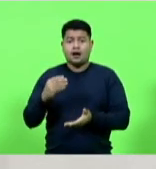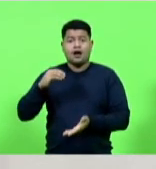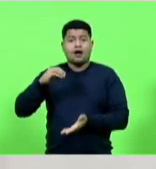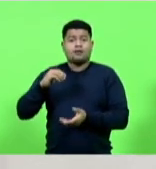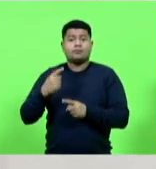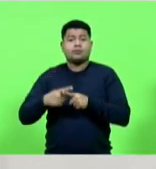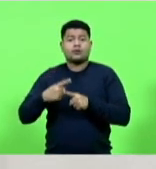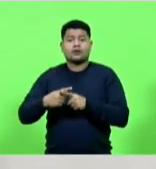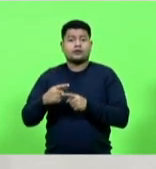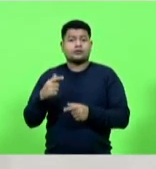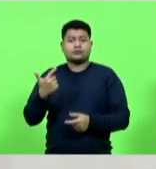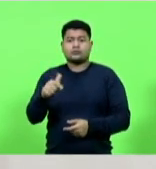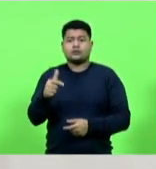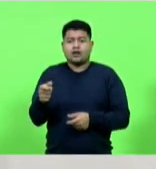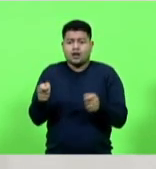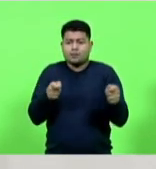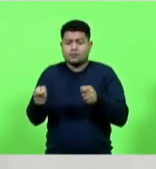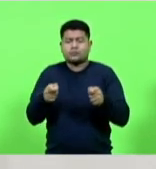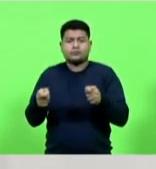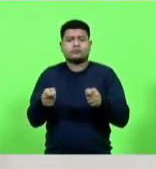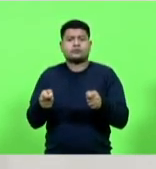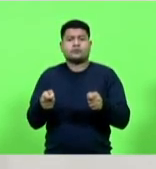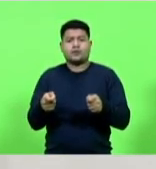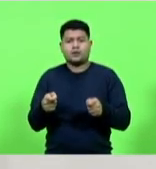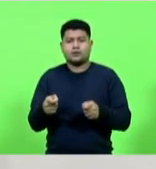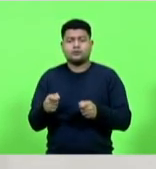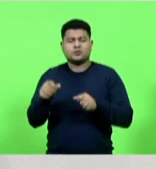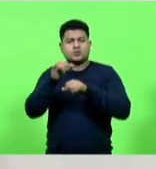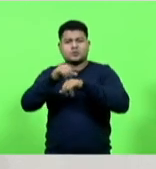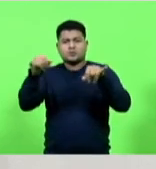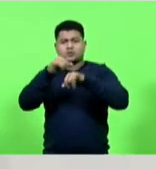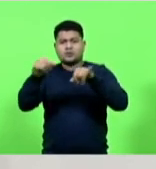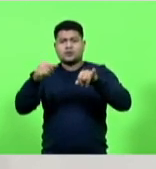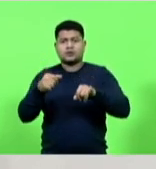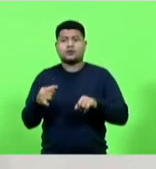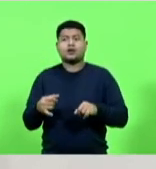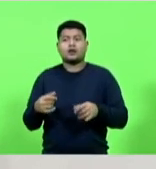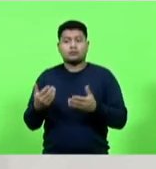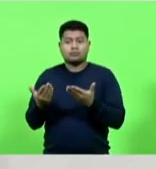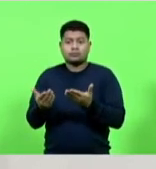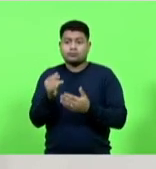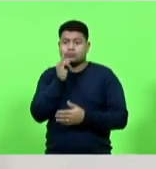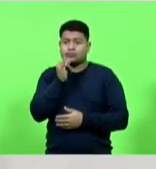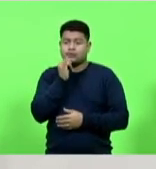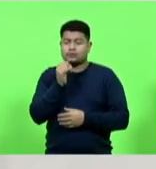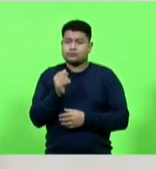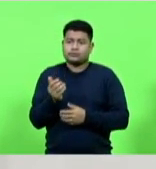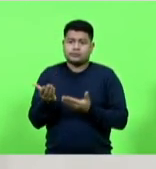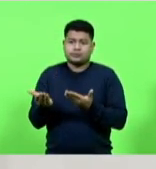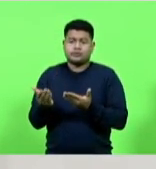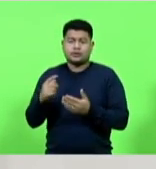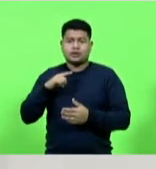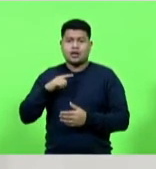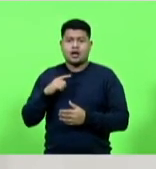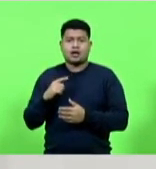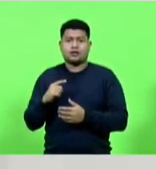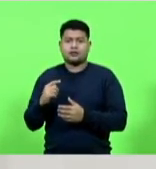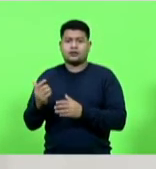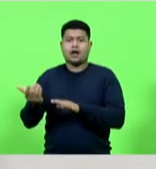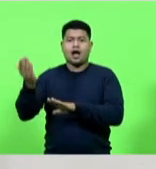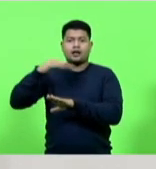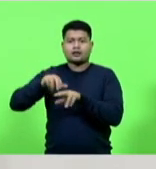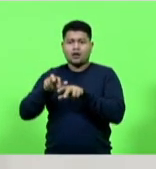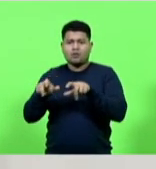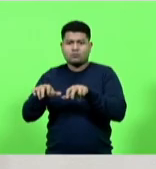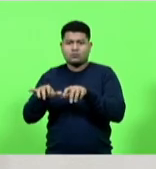permite um alcance maior de uma mentira impulsionada por robôs e algoritmos do que a própria verdade